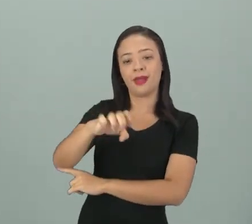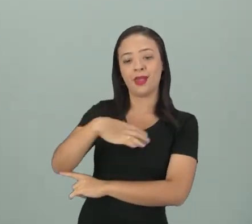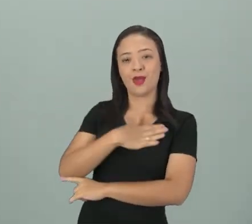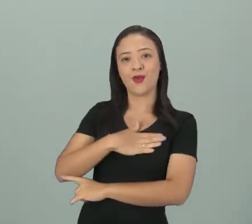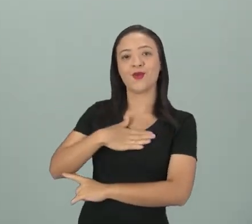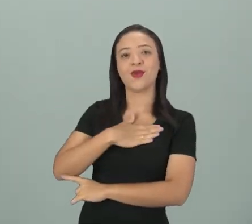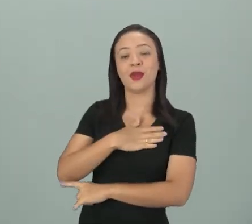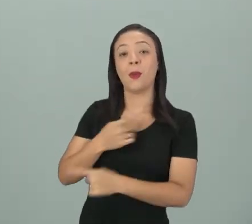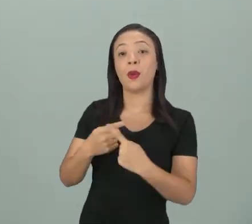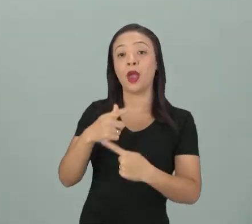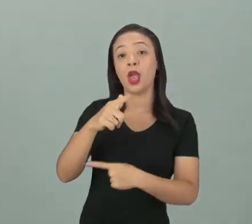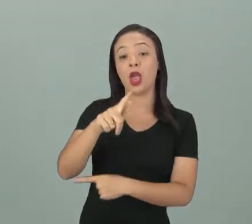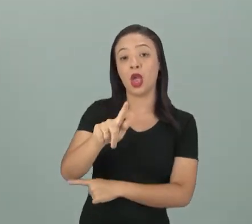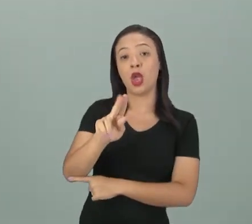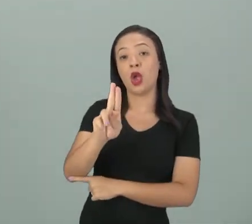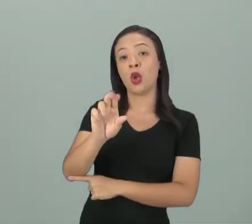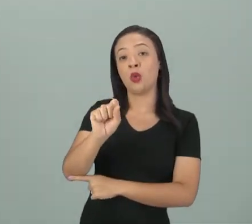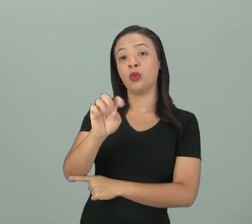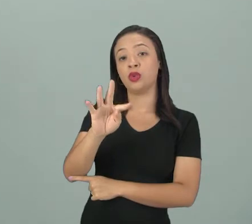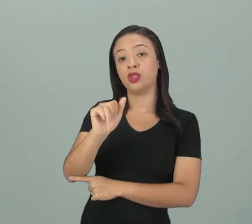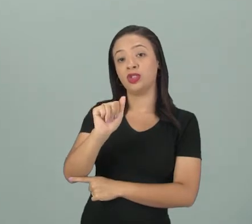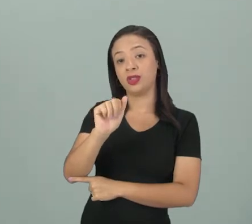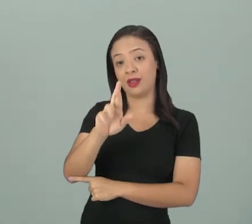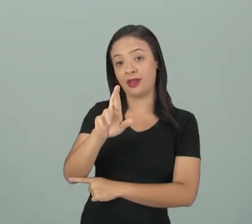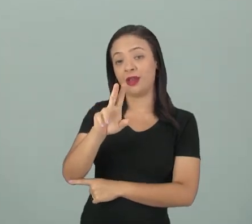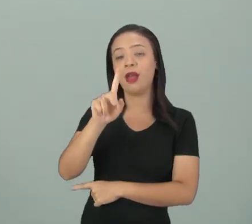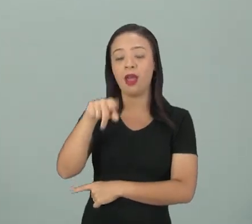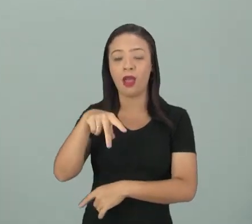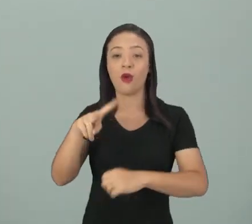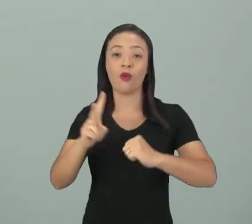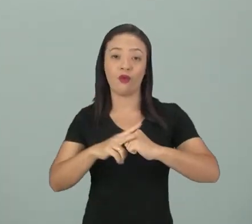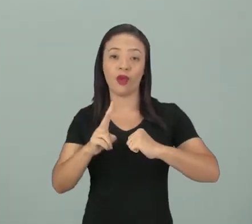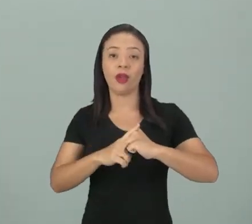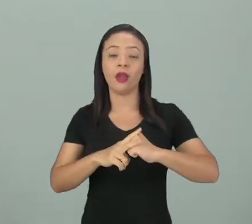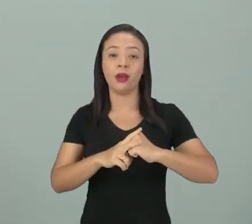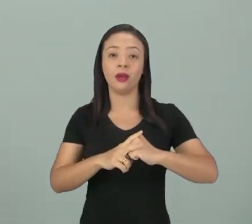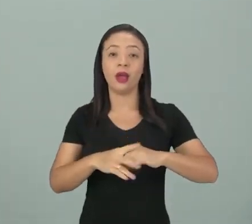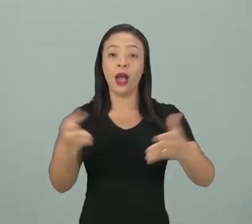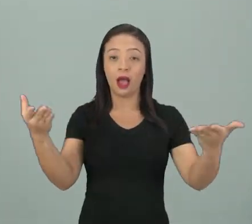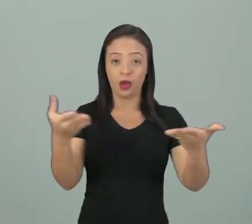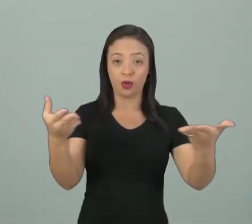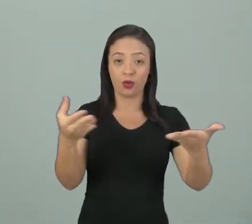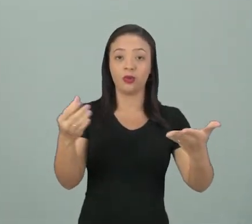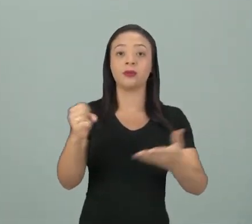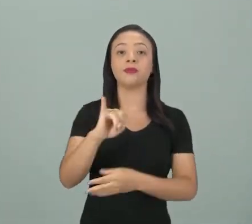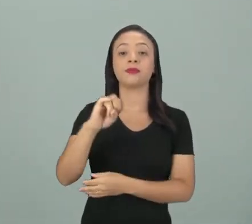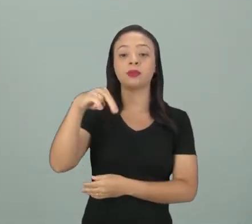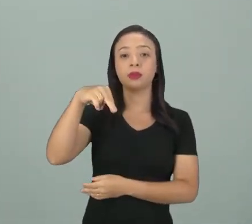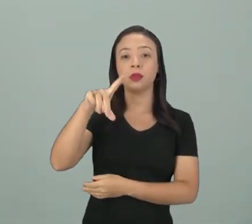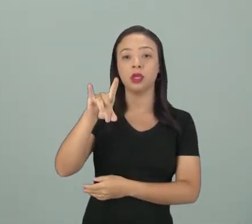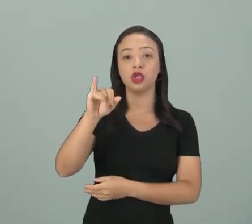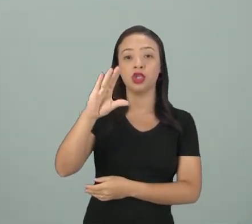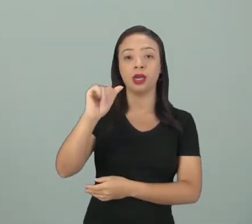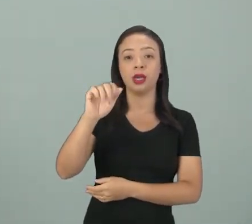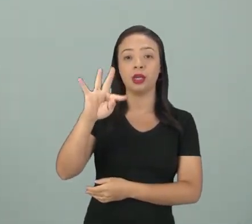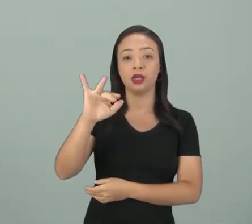o gustar é o verbo gostar, no presente do indicativo, e o me, né, é o pronome pessoal, do caso oblíquio, que se